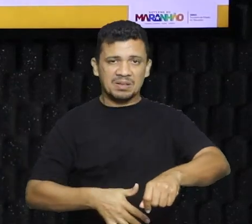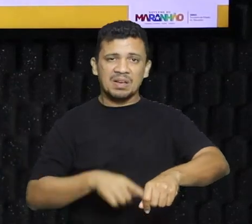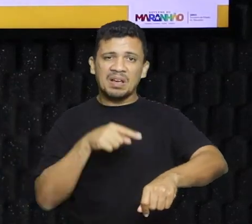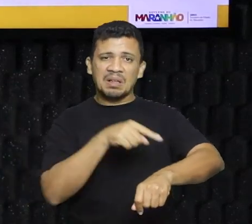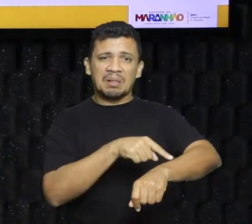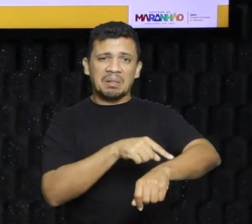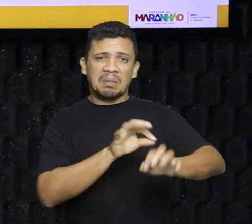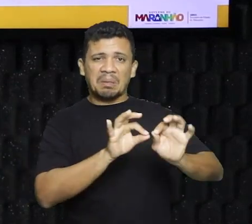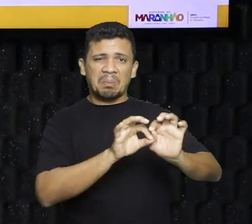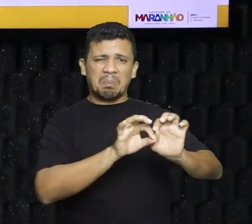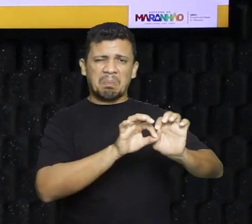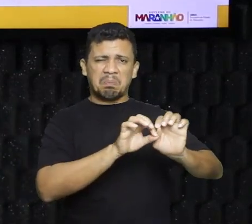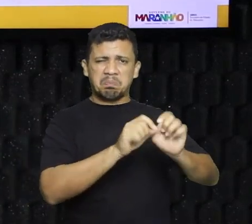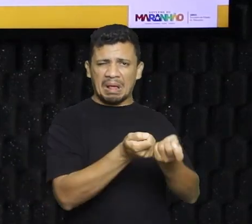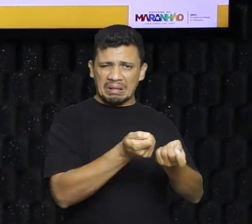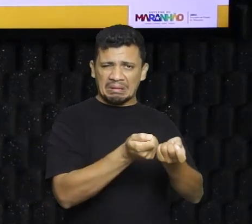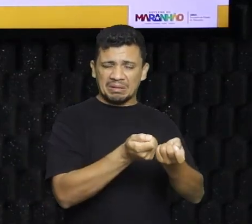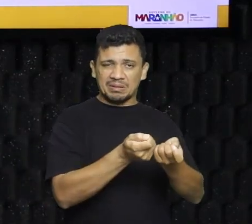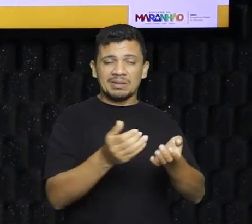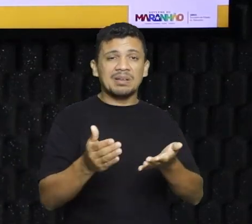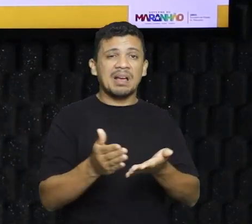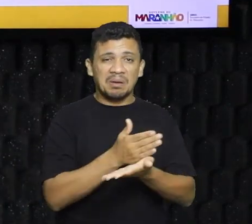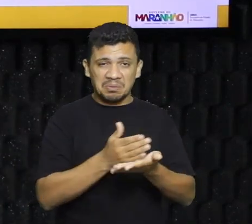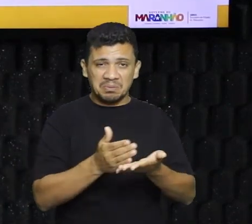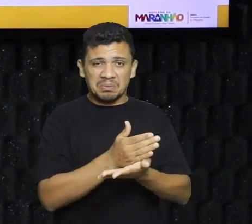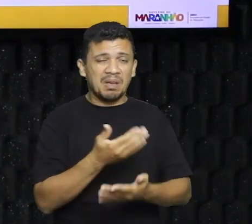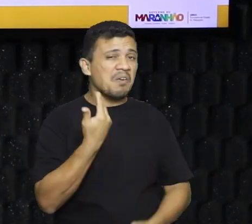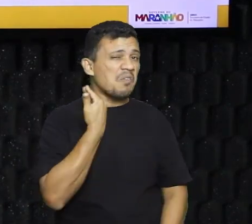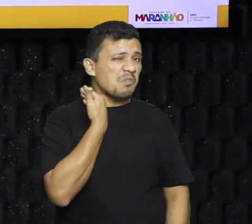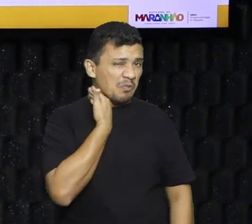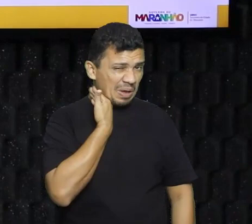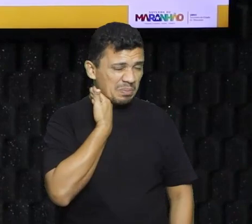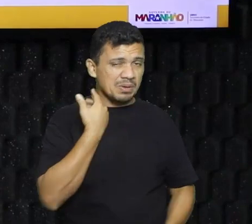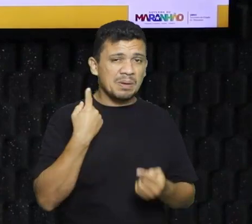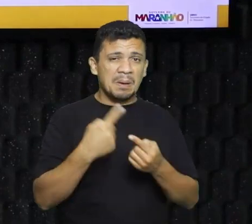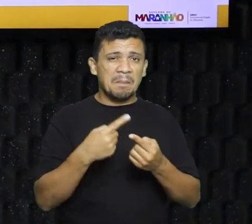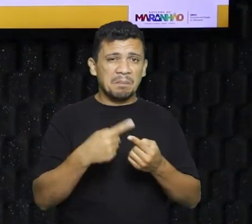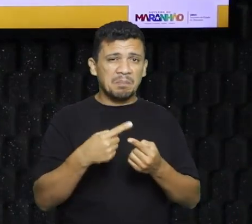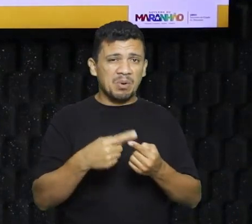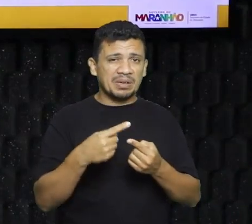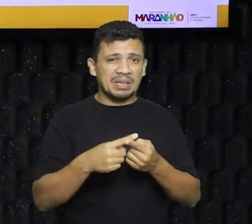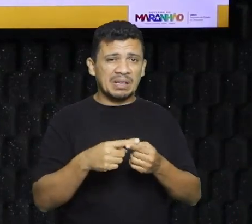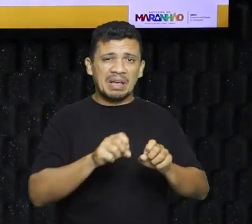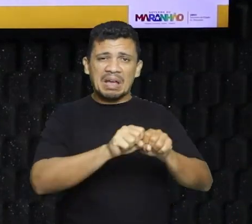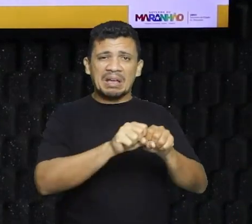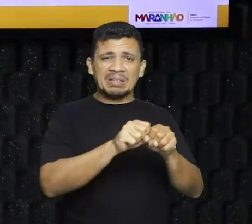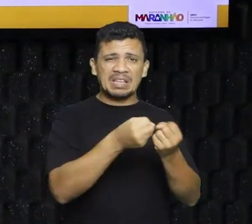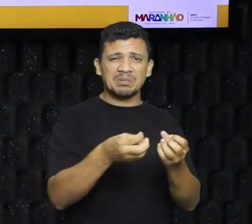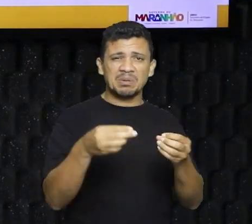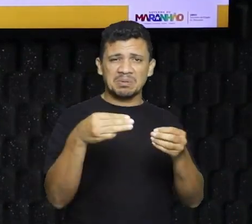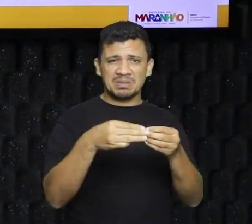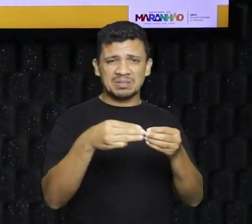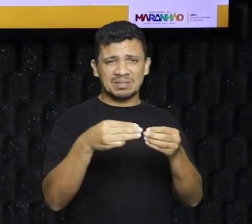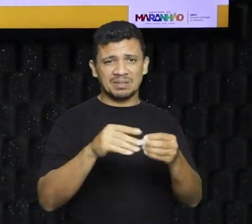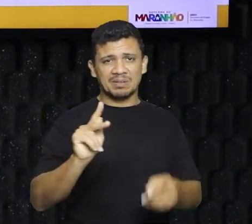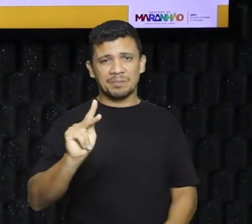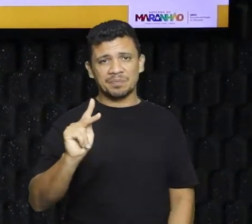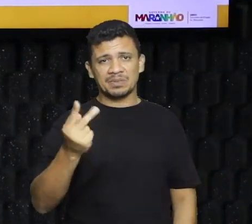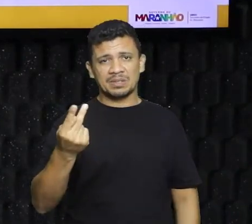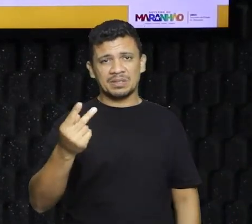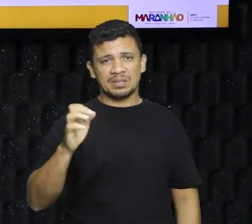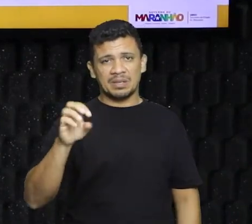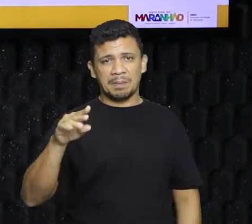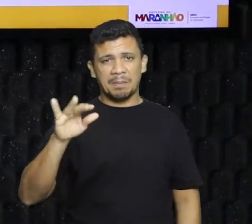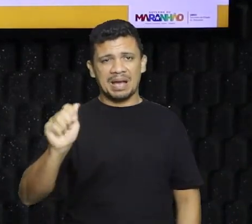aí, nos casos febris, é exatamente por conta da destruição das hemácias O indivíduo termina ficando com uma certa